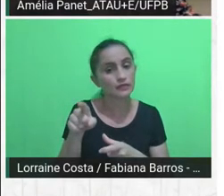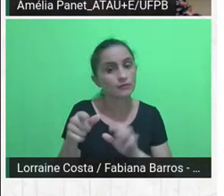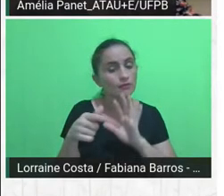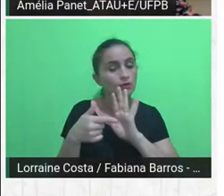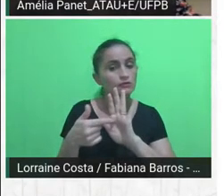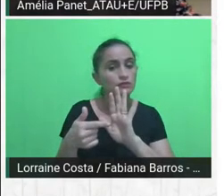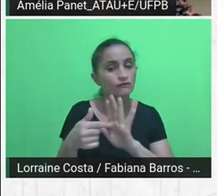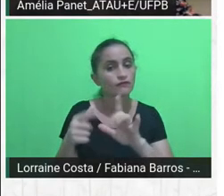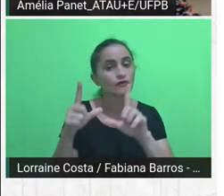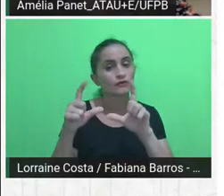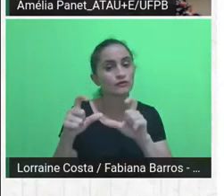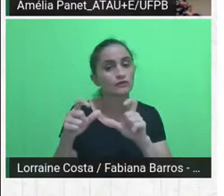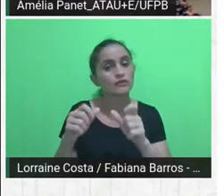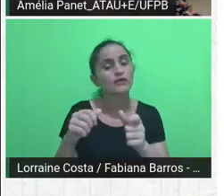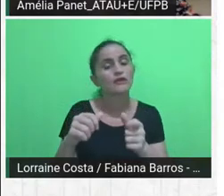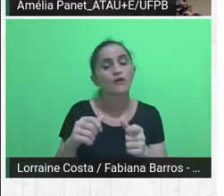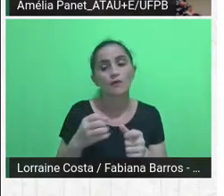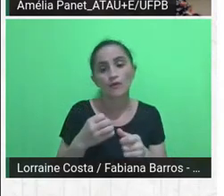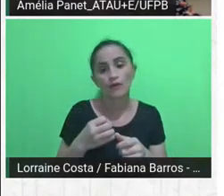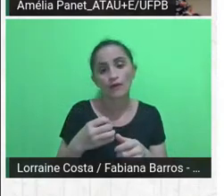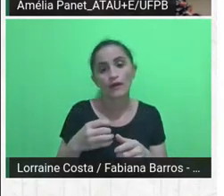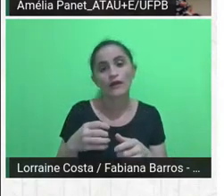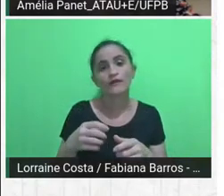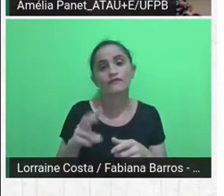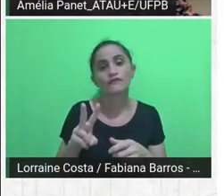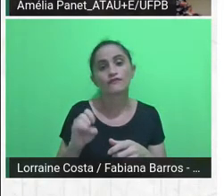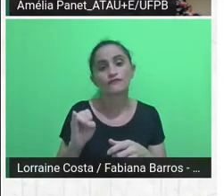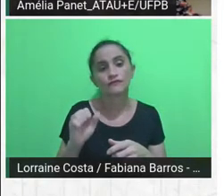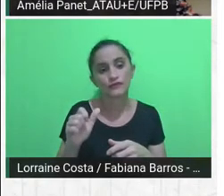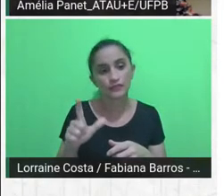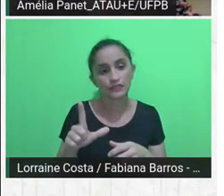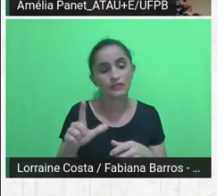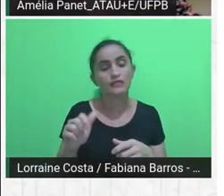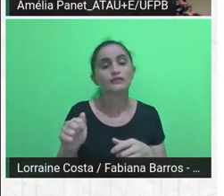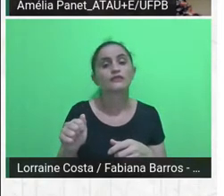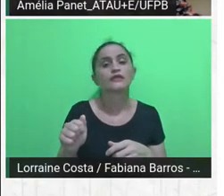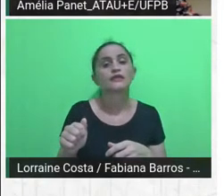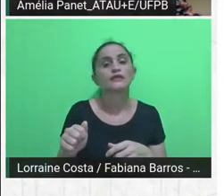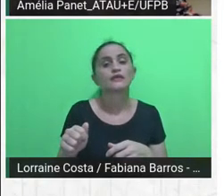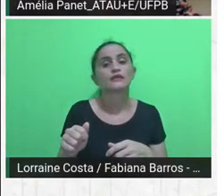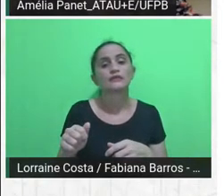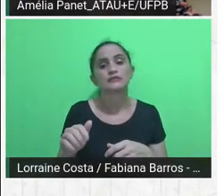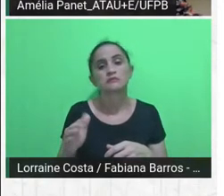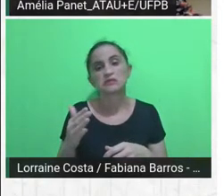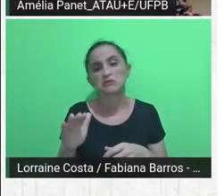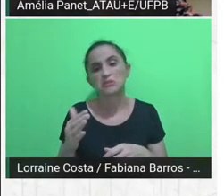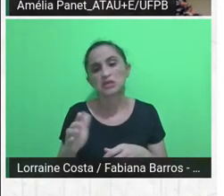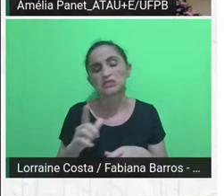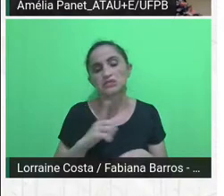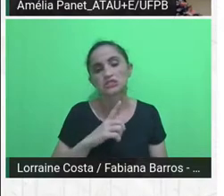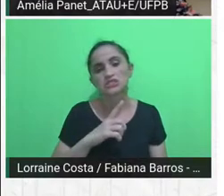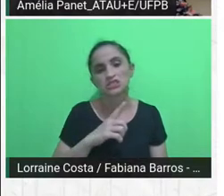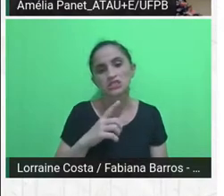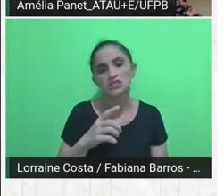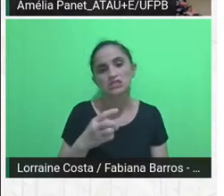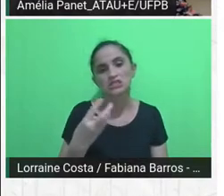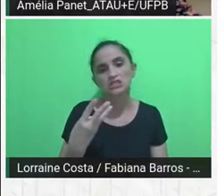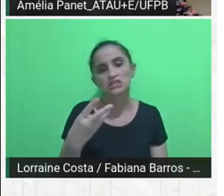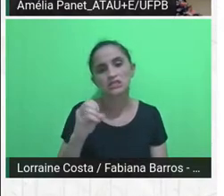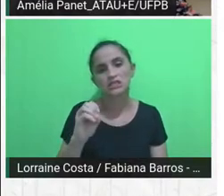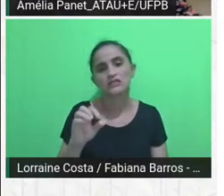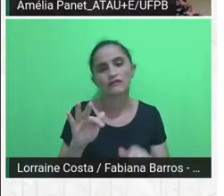porque era uma vila que não era grande, ela tem um pouco mais de 30 famílias, são